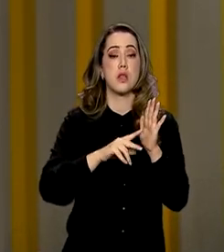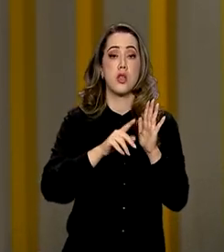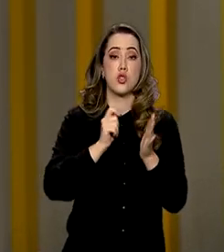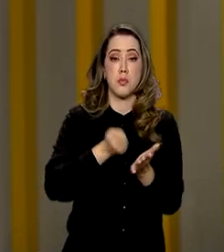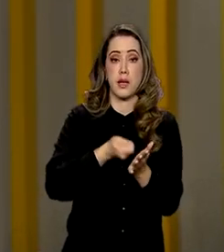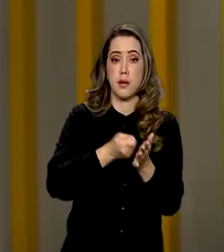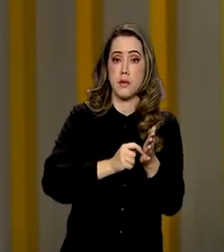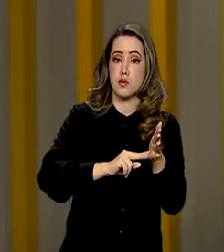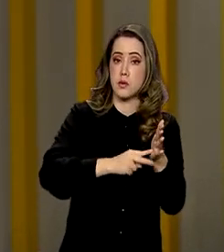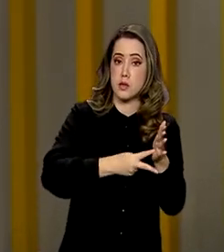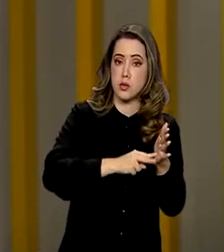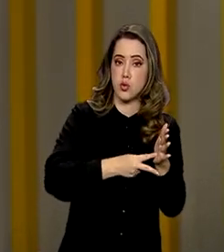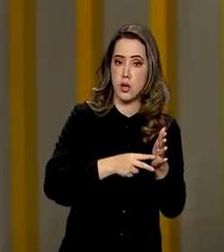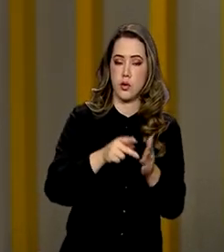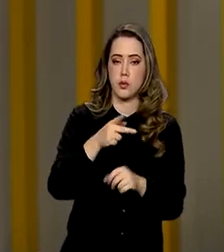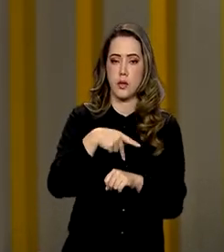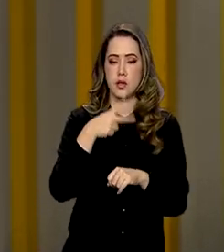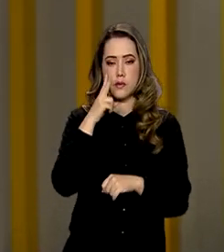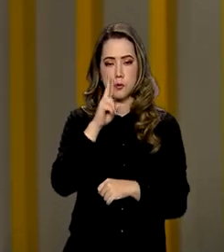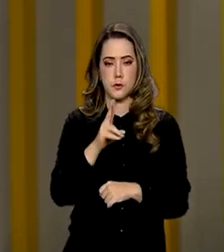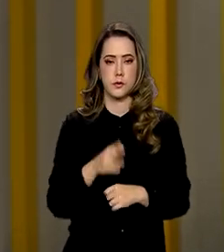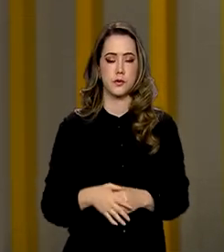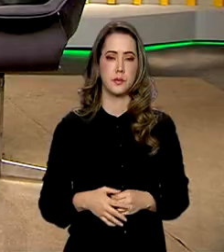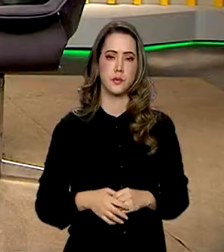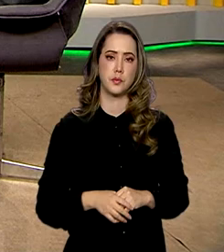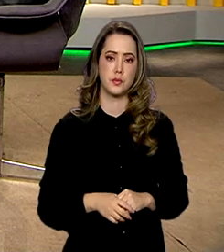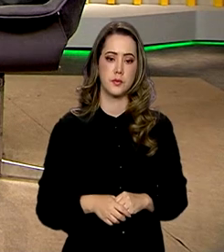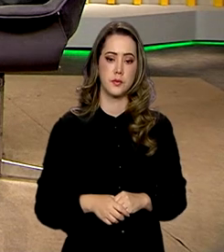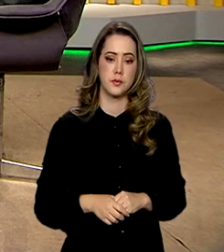Confira aí os principais trechos dessa entrevista.